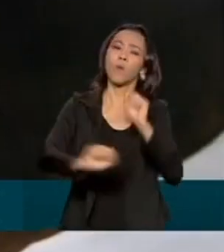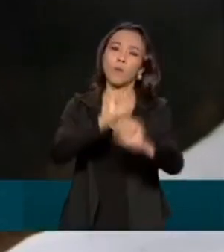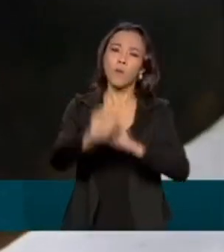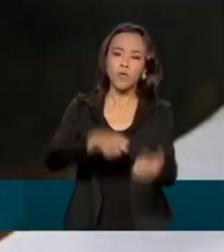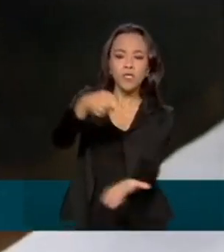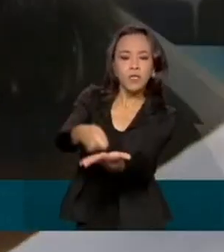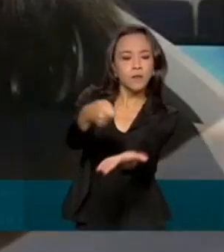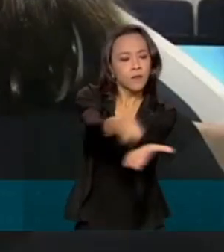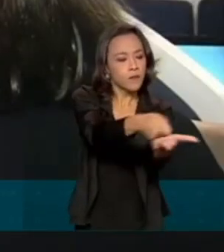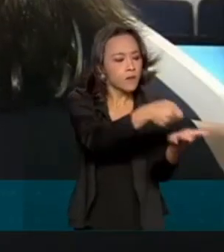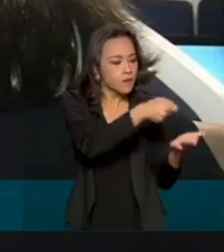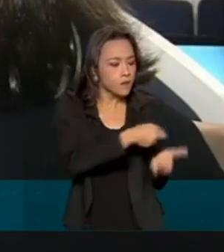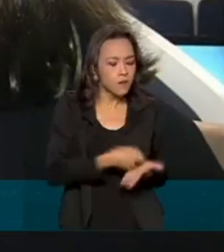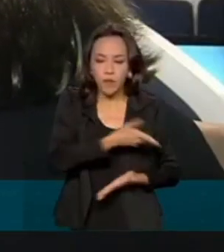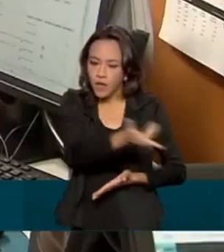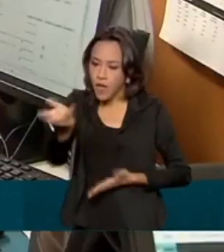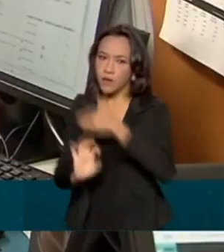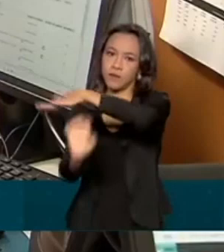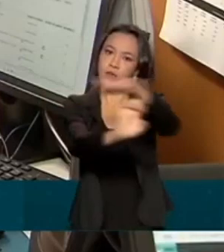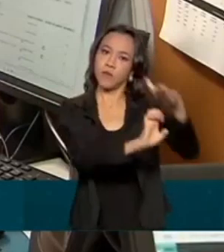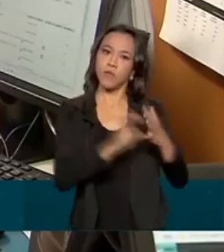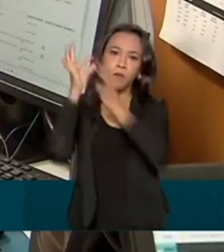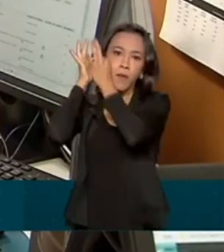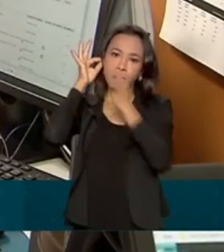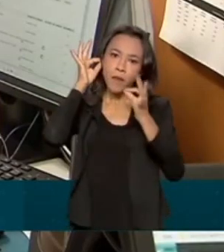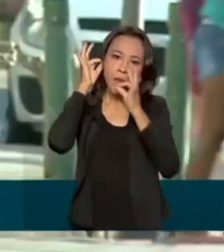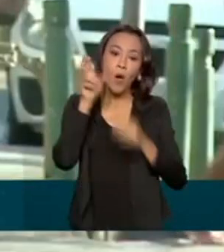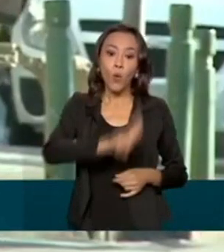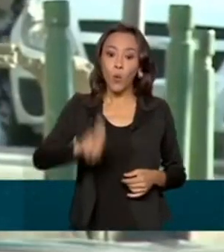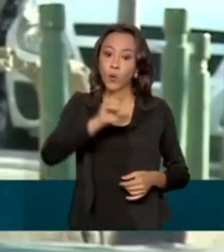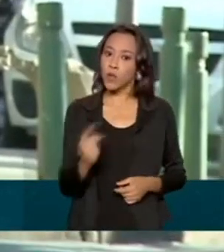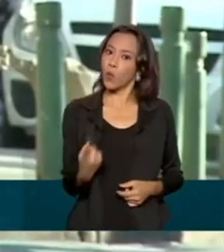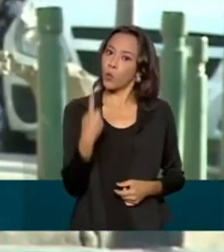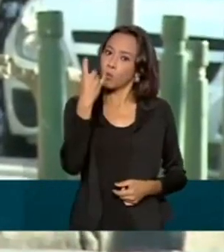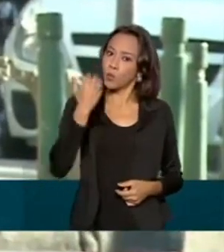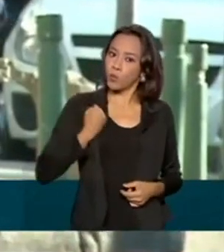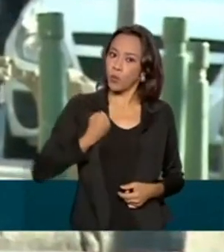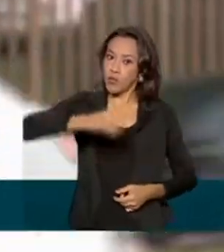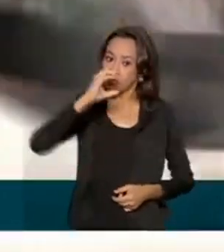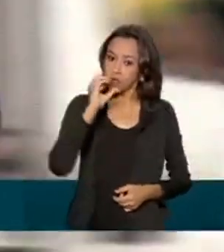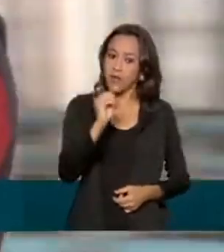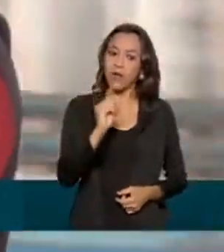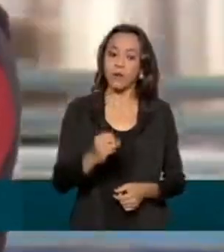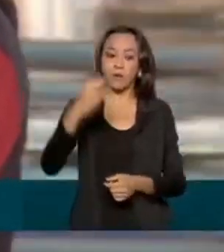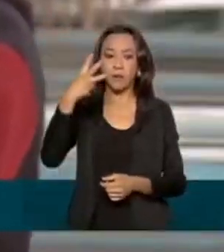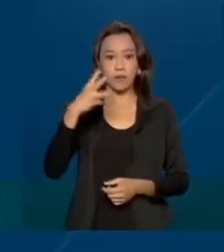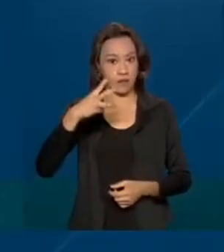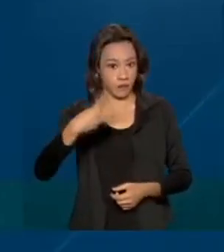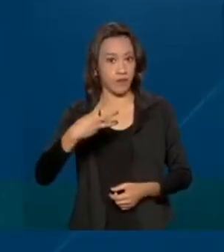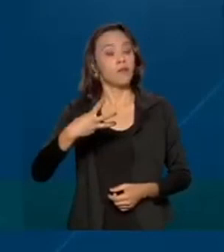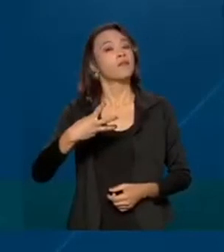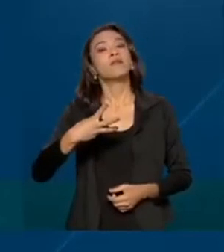que todas as empresas de telemarketing usem o prefixo único, o 0303.